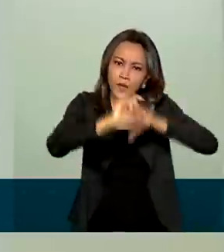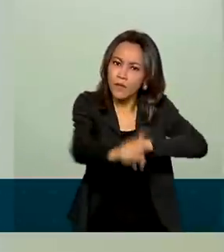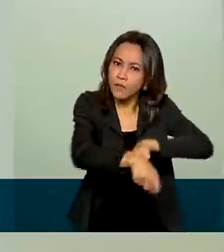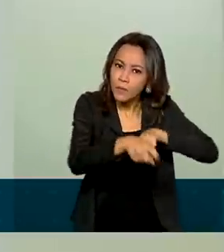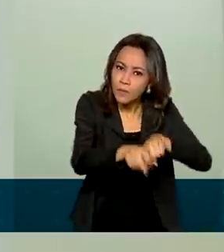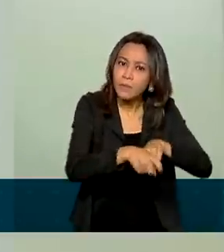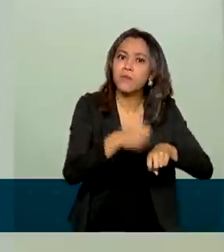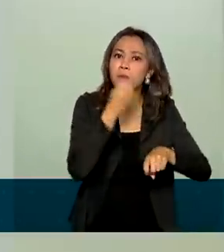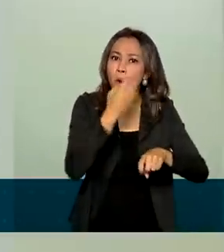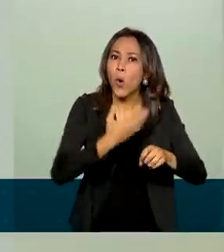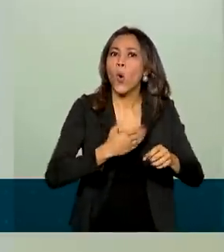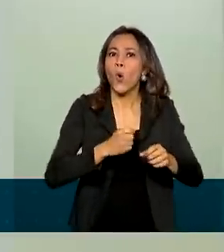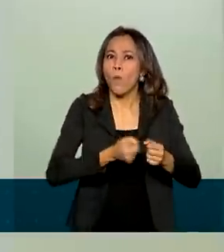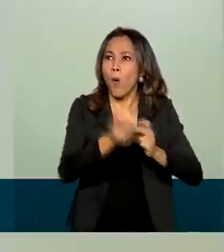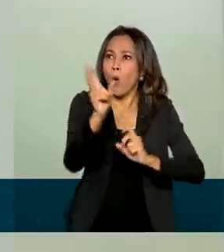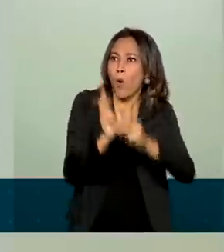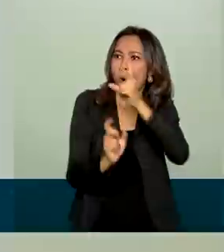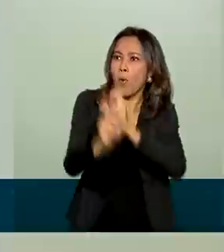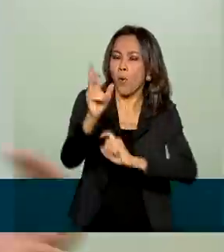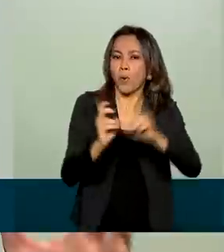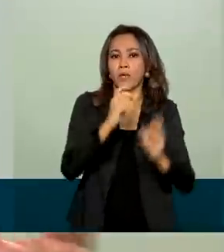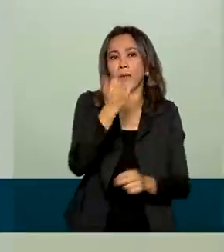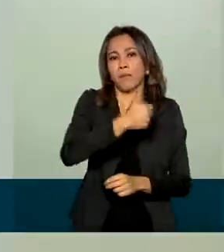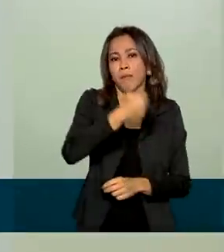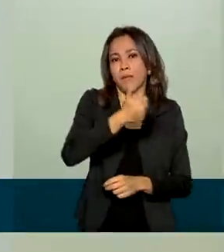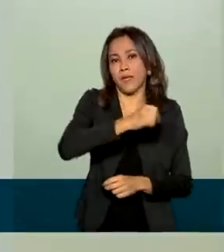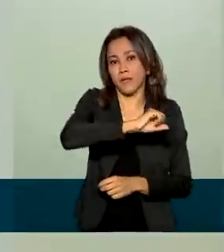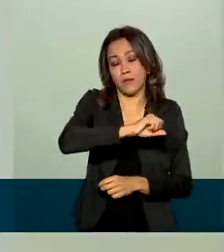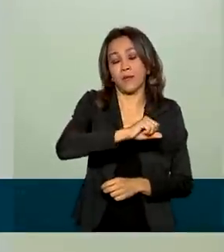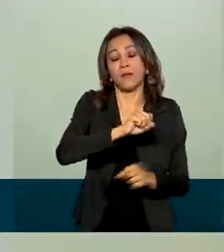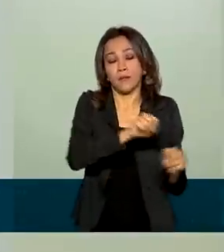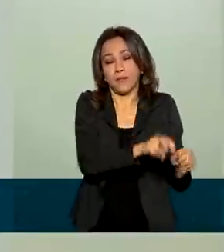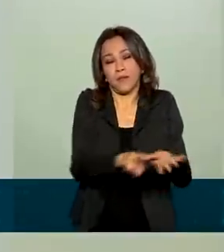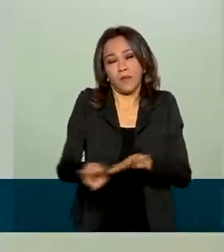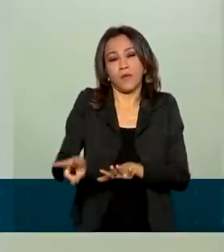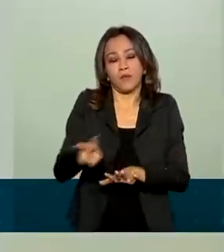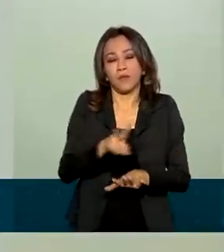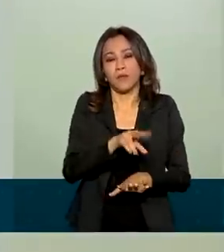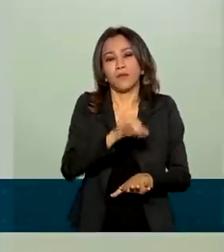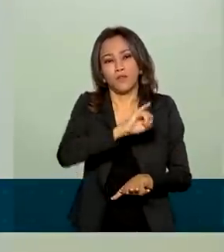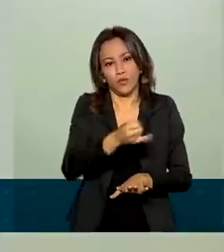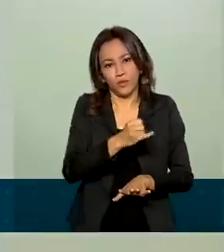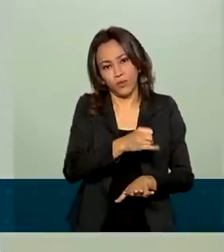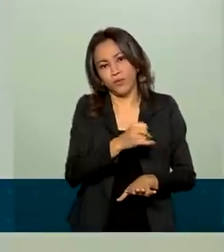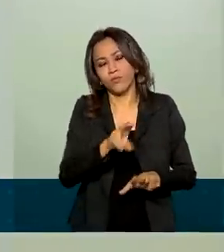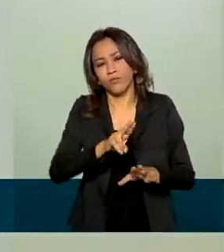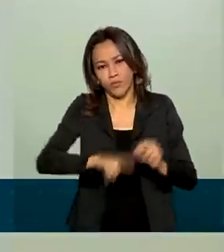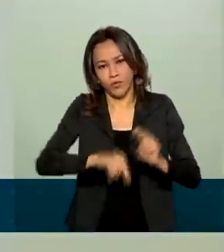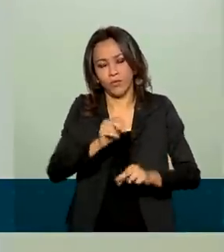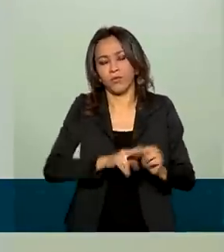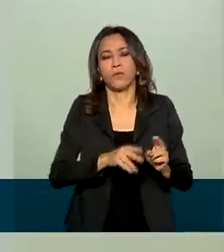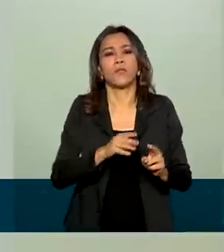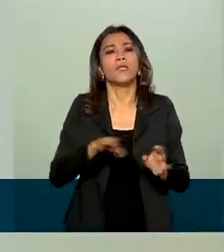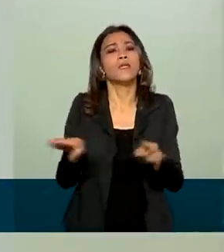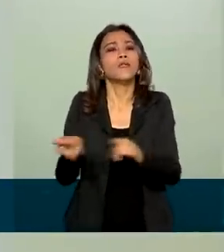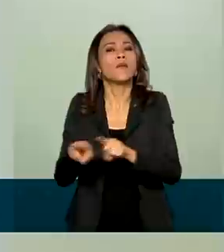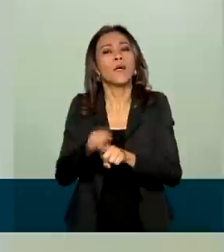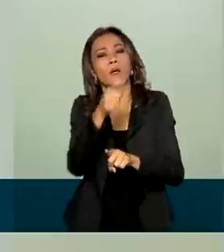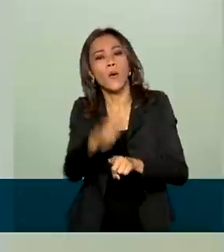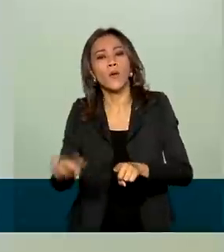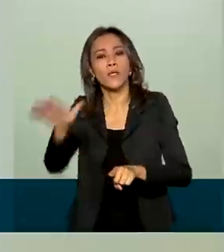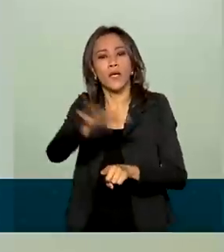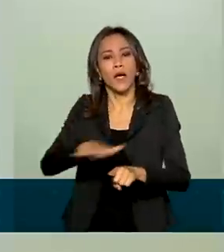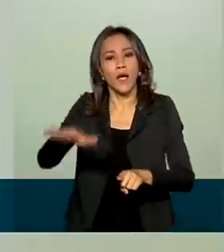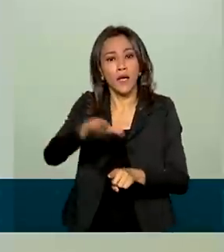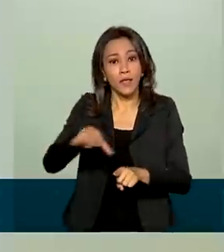exportações, tanto na primeira semana de junho quanto em todo o ano, no acumulado até agora. E também o setor extrativo